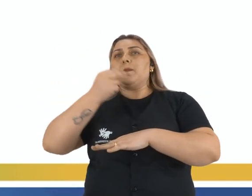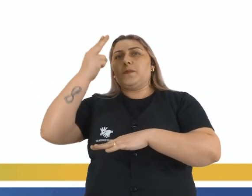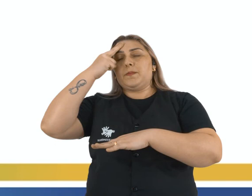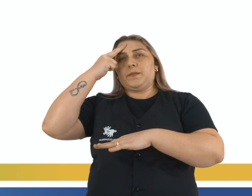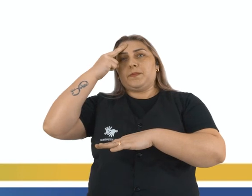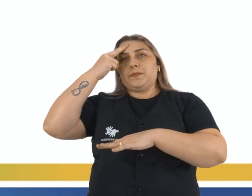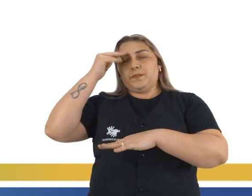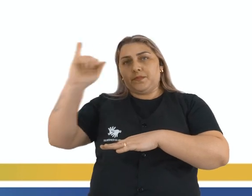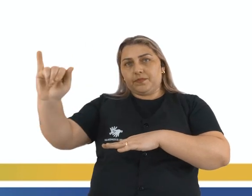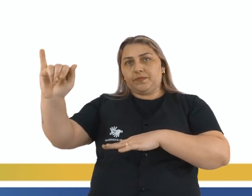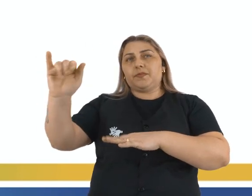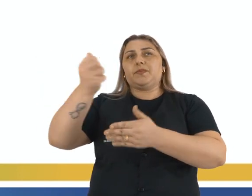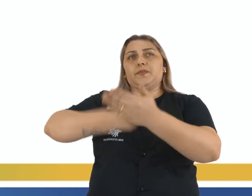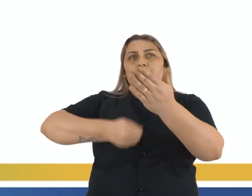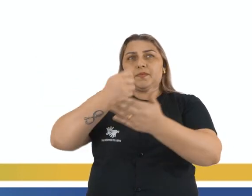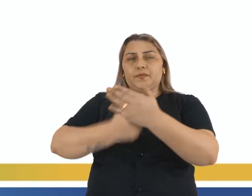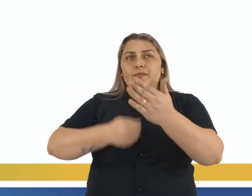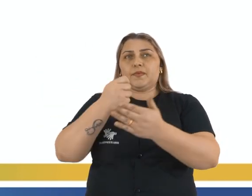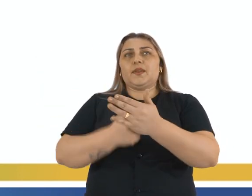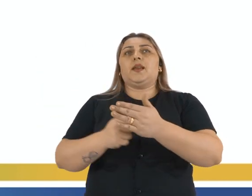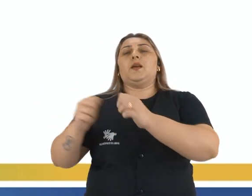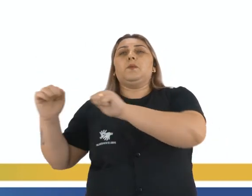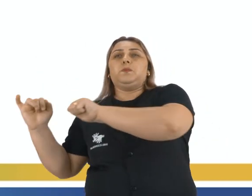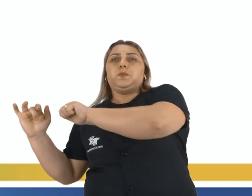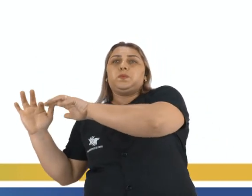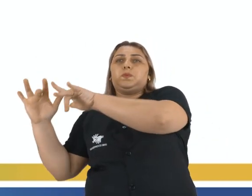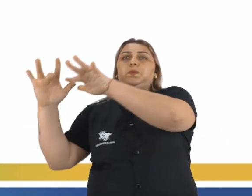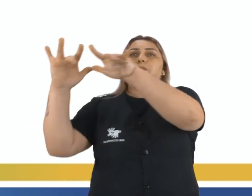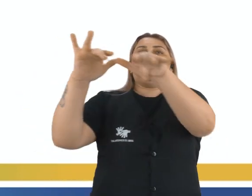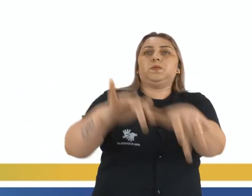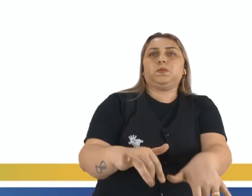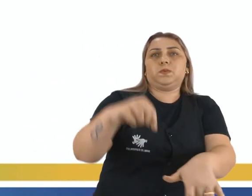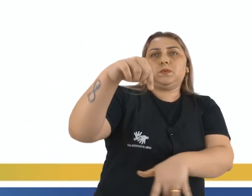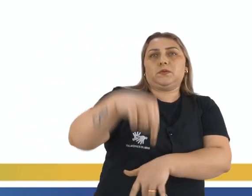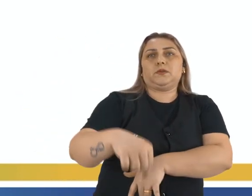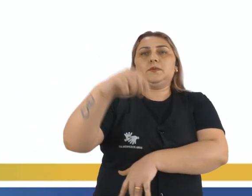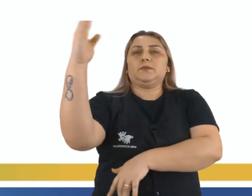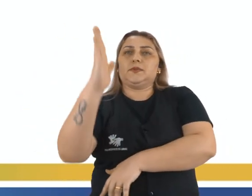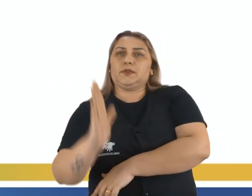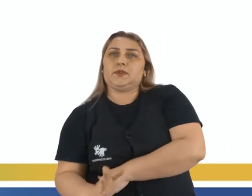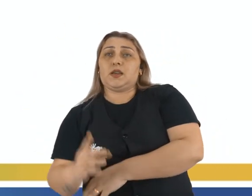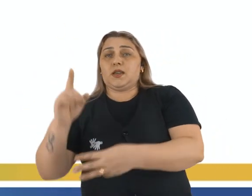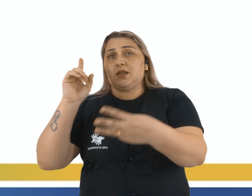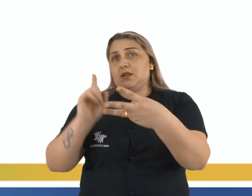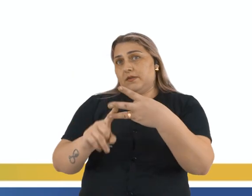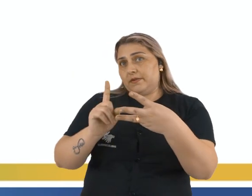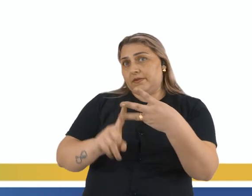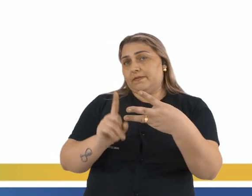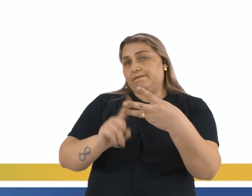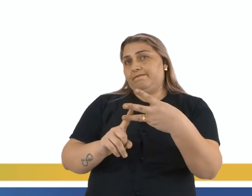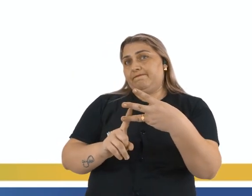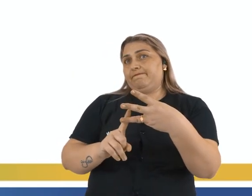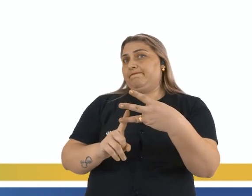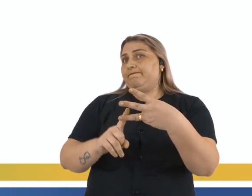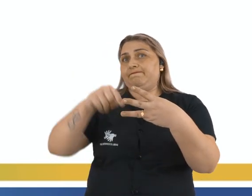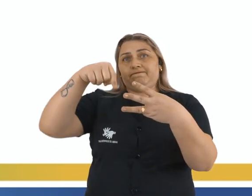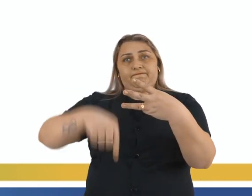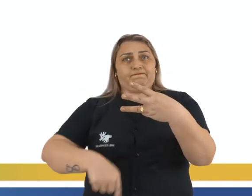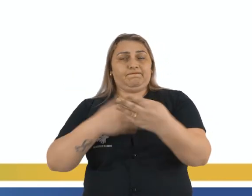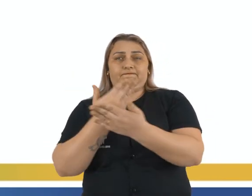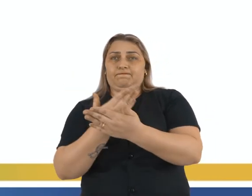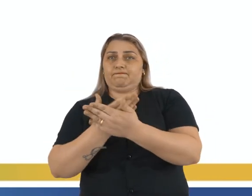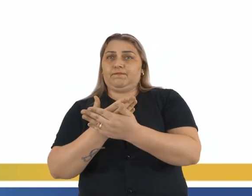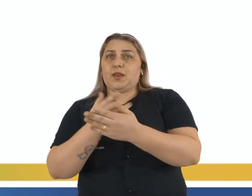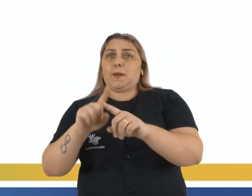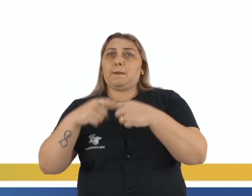forçou outros milhares à imigração, inclusive para o Brasil. Eu sei que essa terceira afirmativa aqui não estava na nossa aula de hoje,